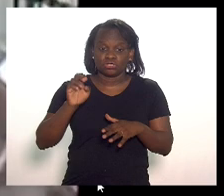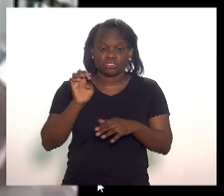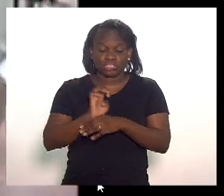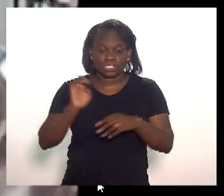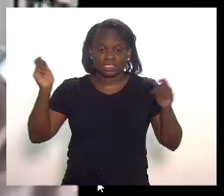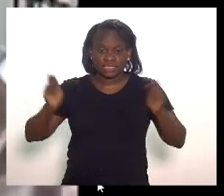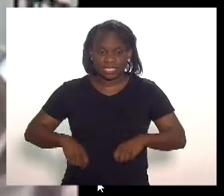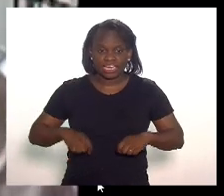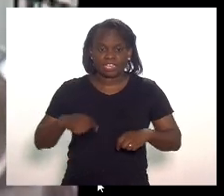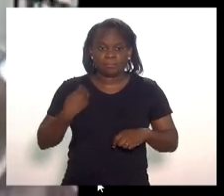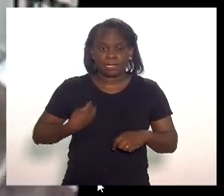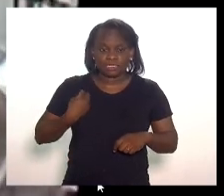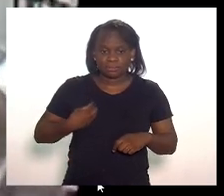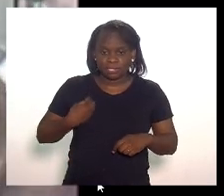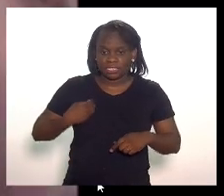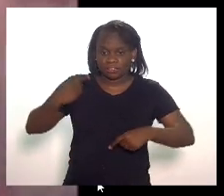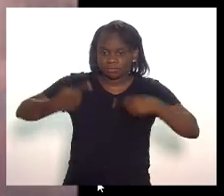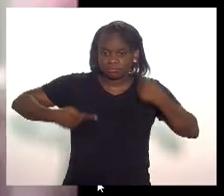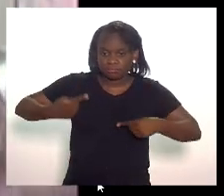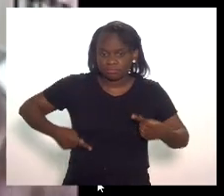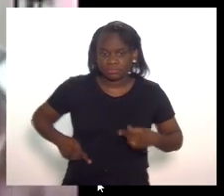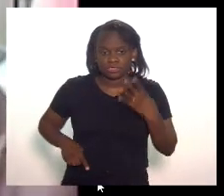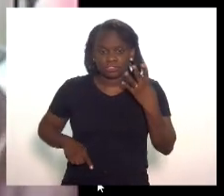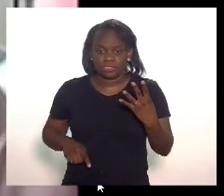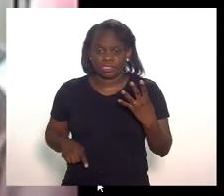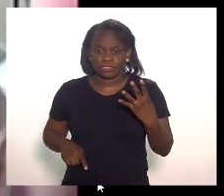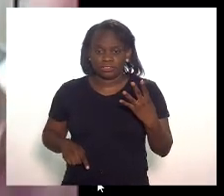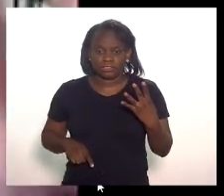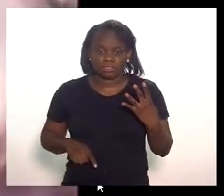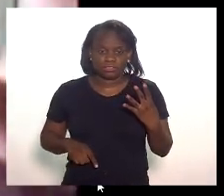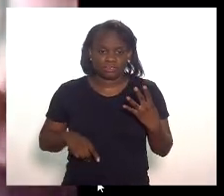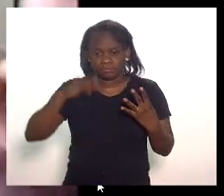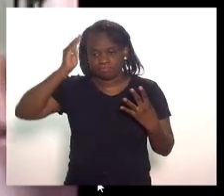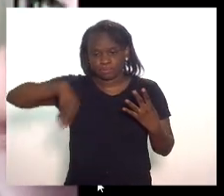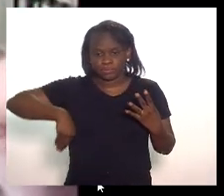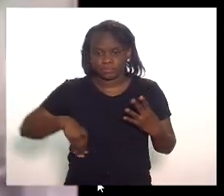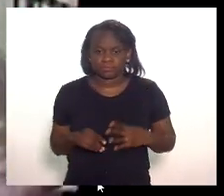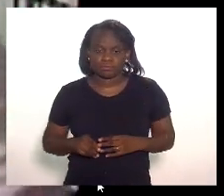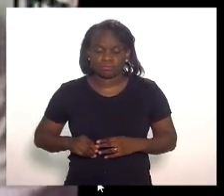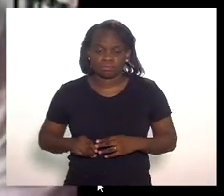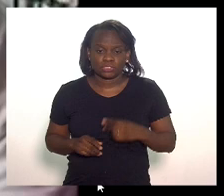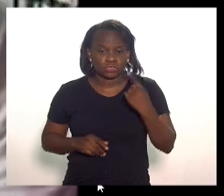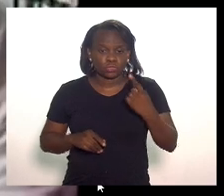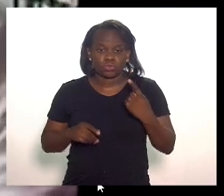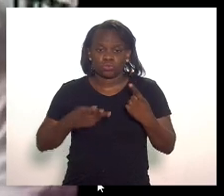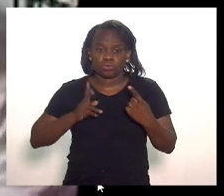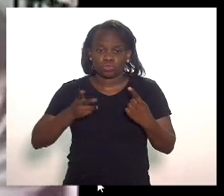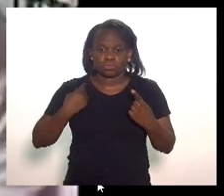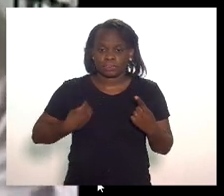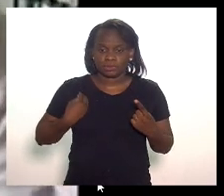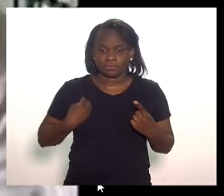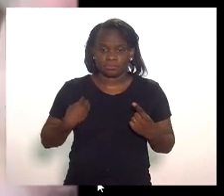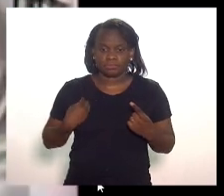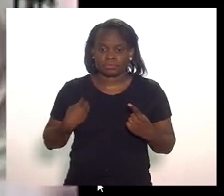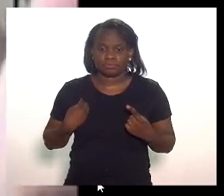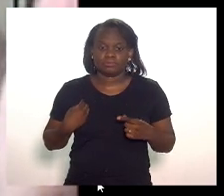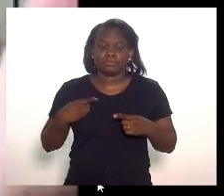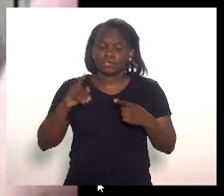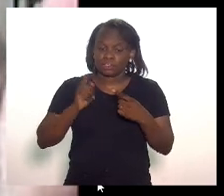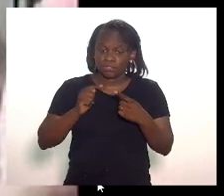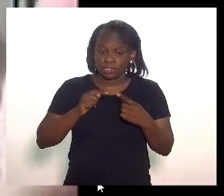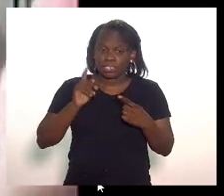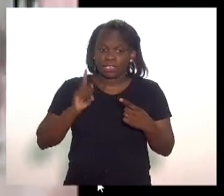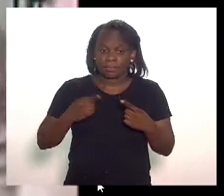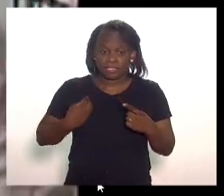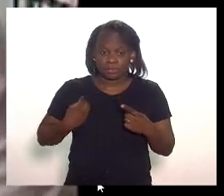possibilidade de participar dessa concorrência quatro desistiram somente uma participou essa uma